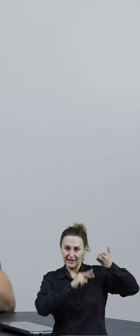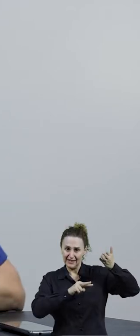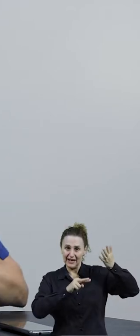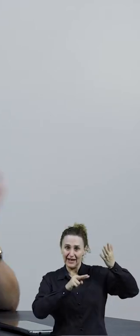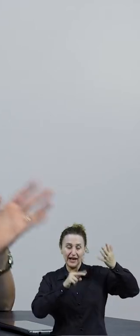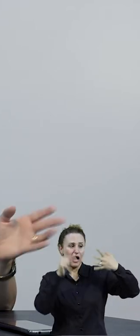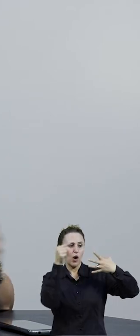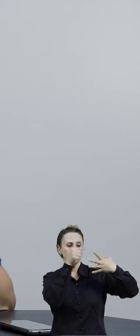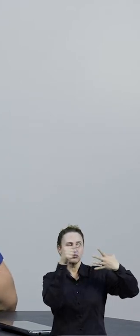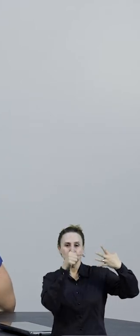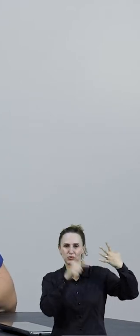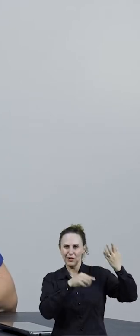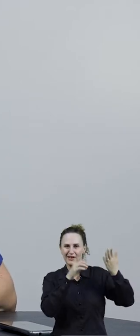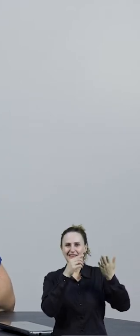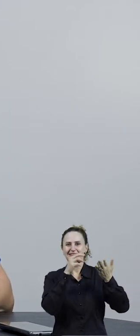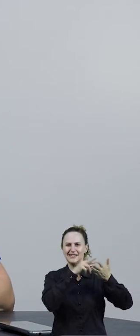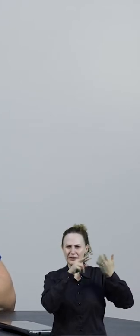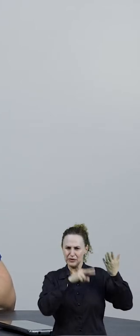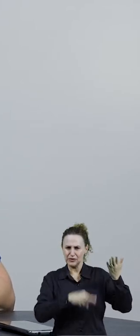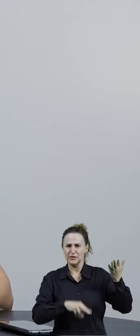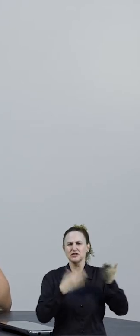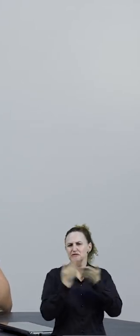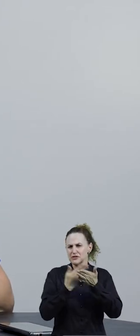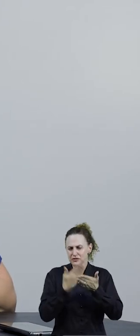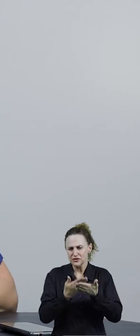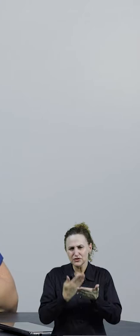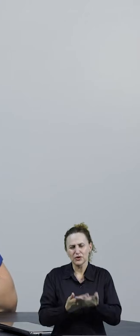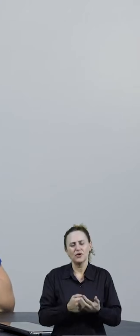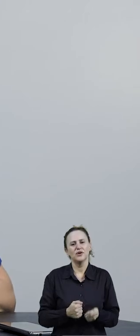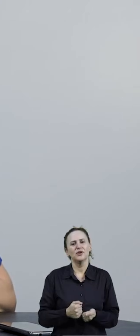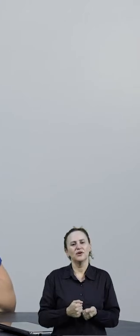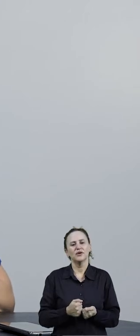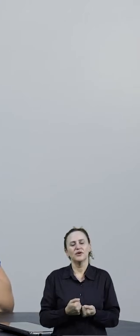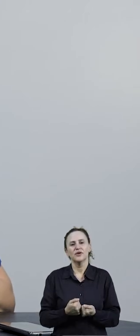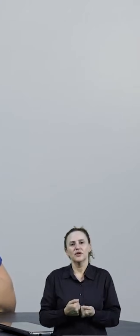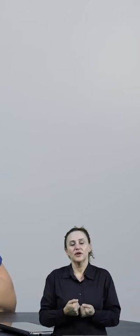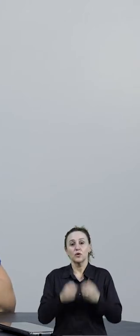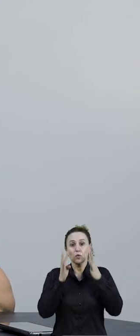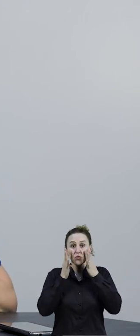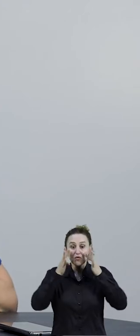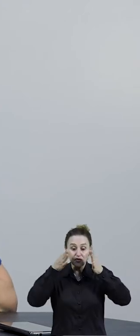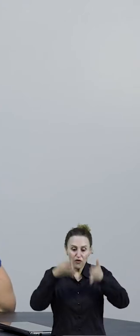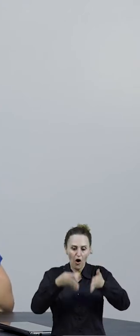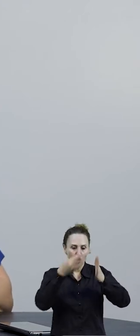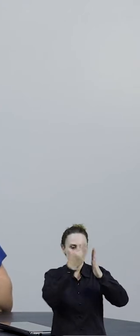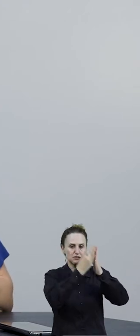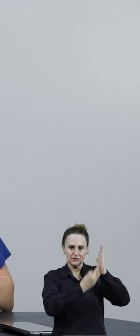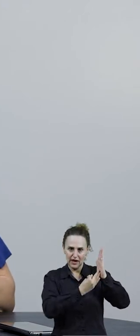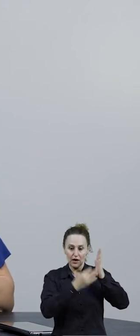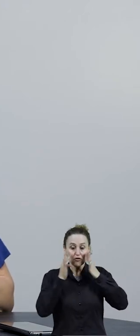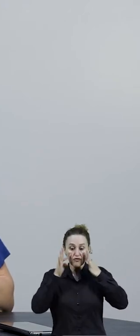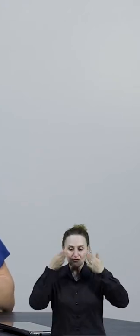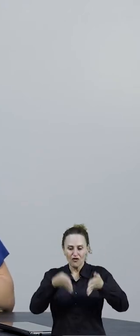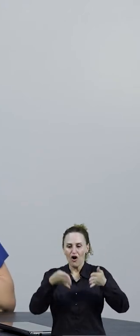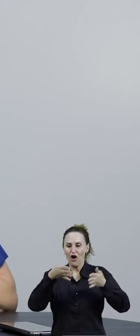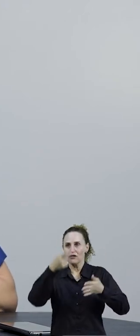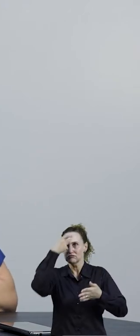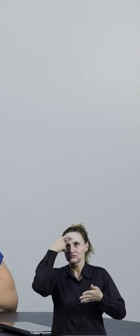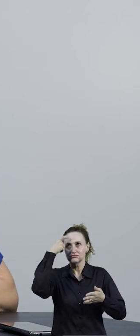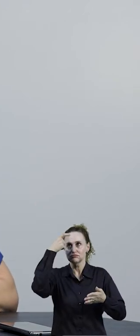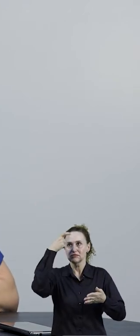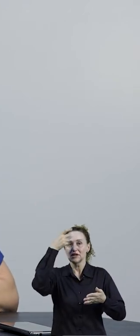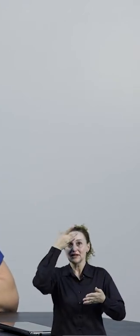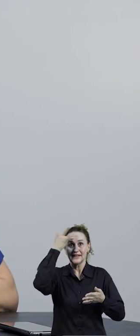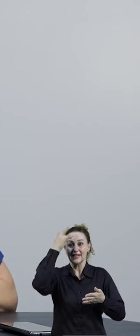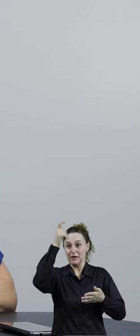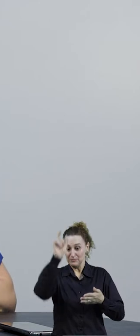estudou lá sobre antecipação, inferência, né, questões com foco no texto, foco no leitor, ela